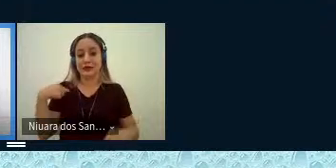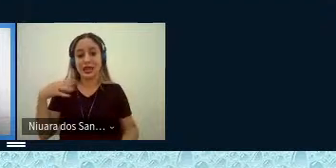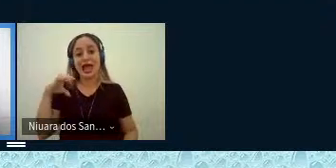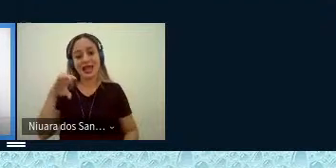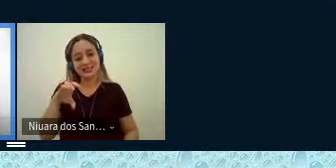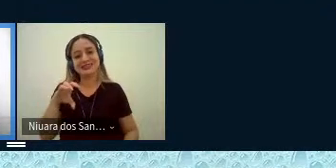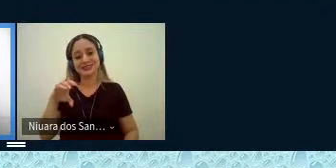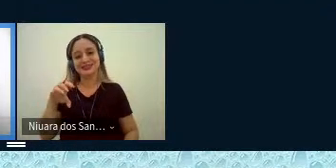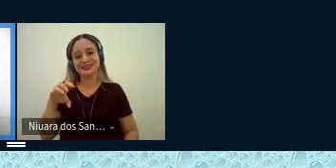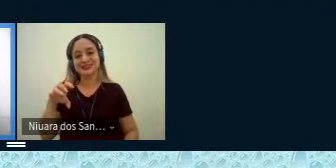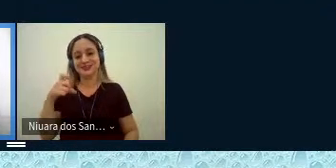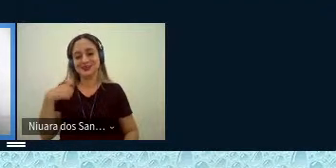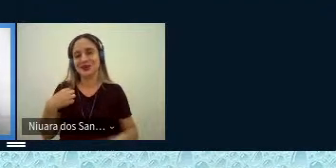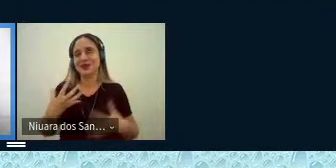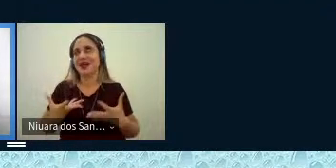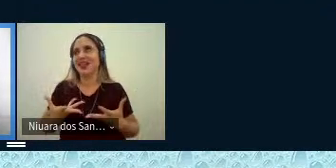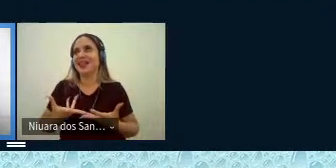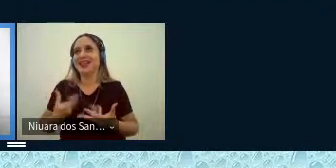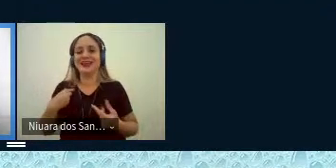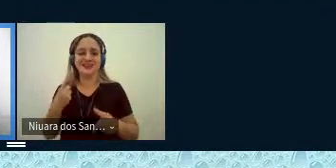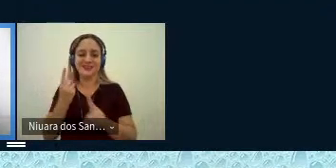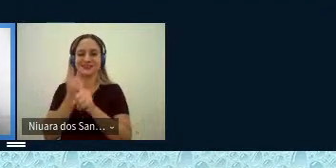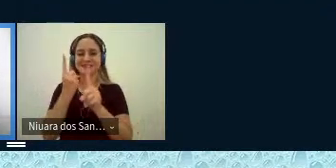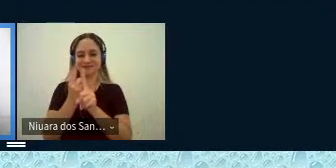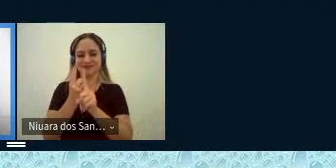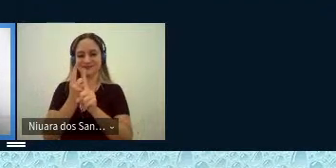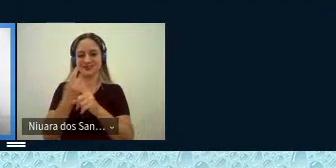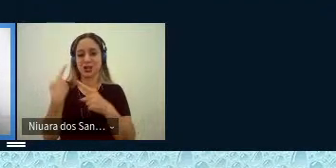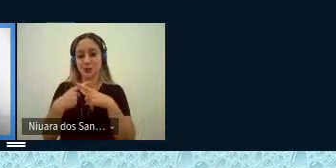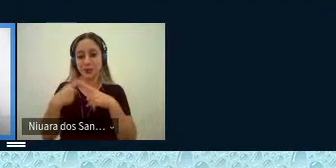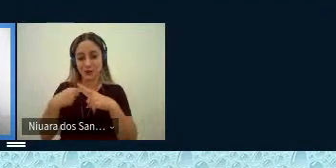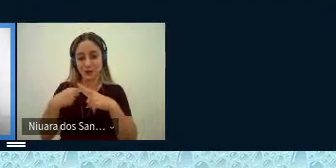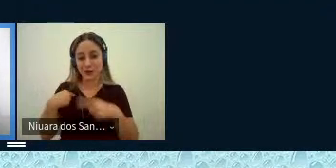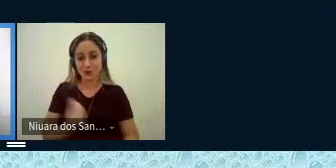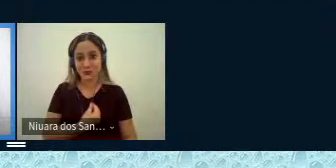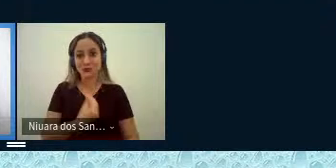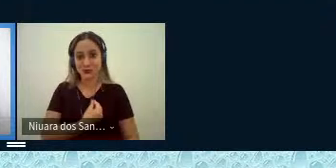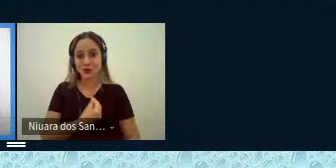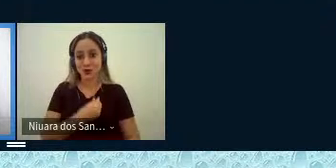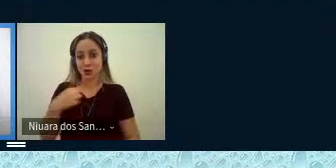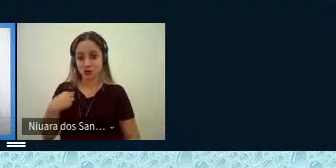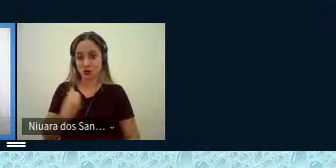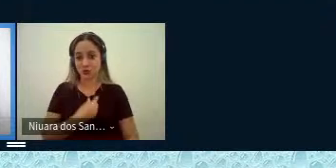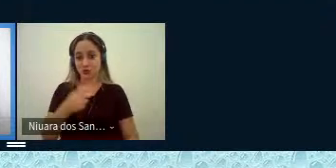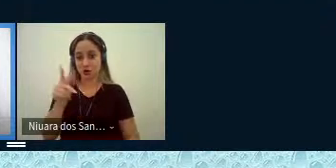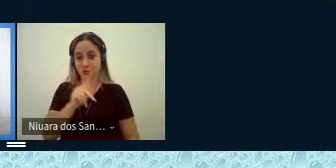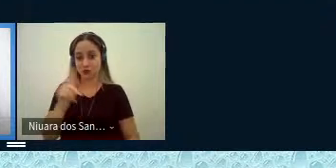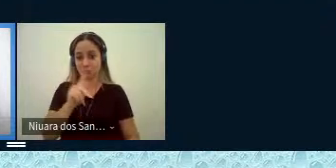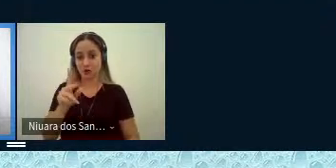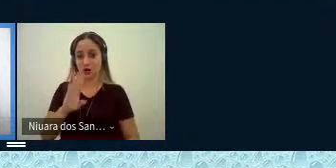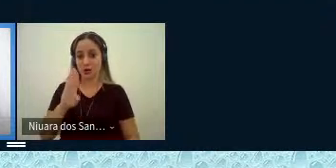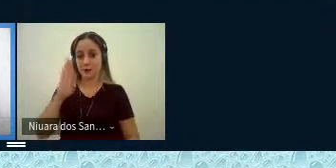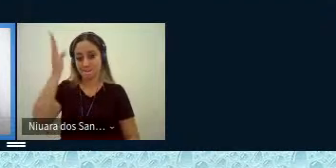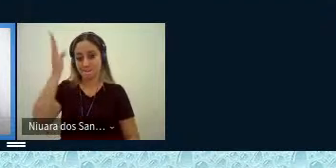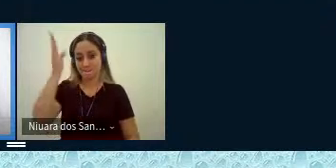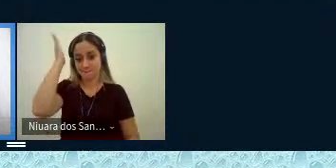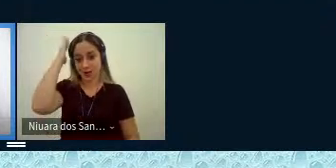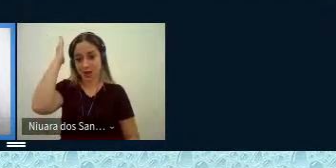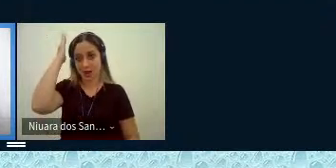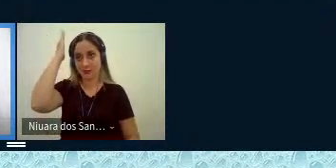esse, o maravilhamento que eu fui descobrindo, porque eu estou, eu sou professora da Universidade Federal do Pará,